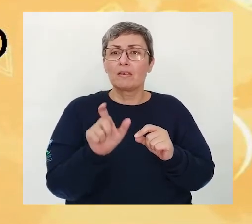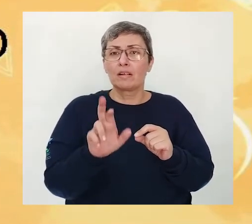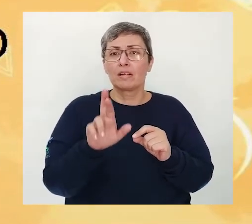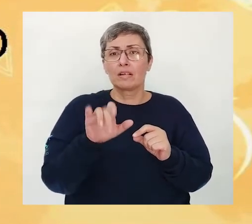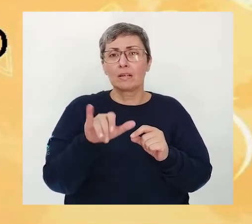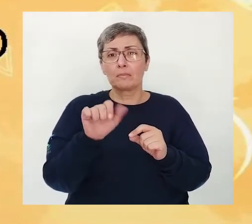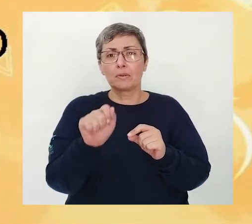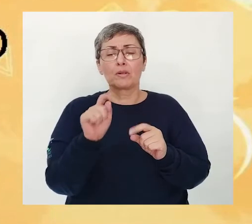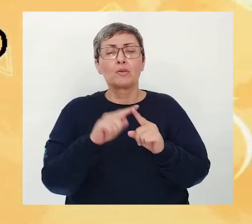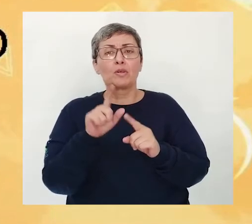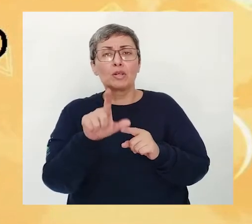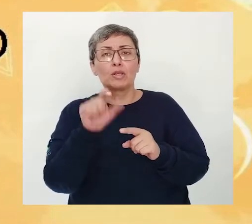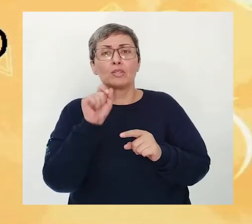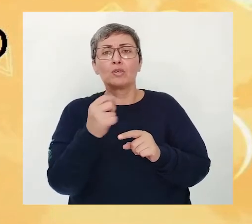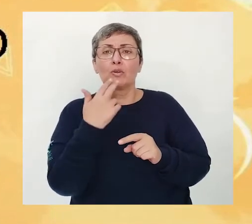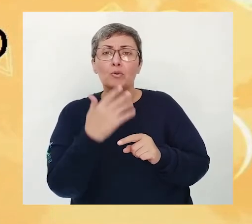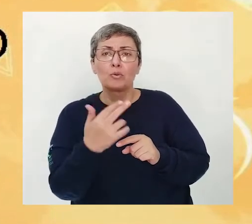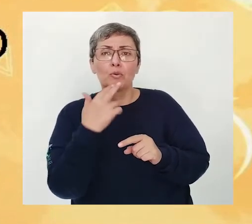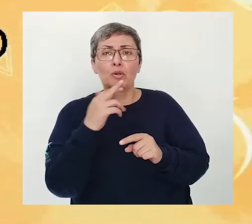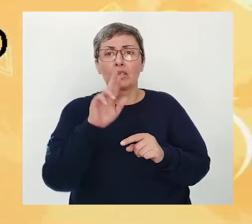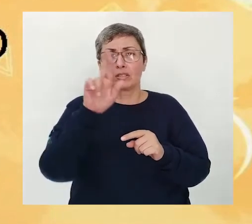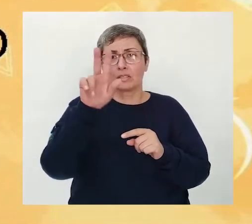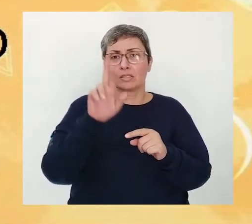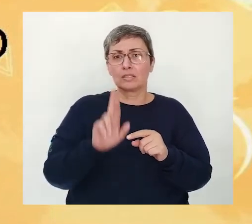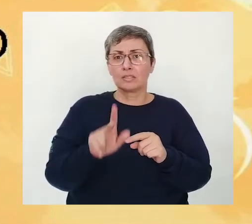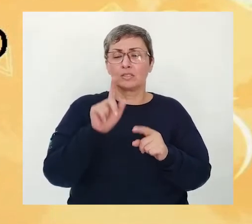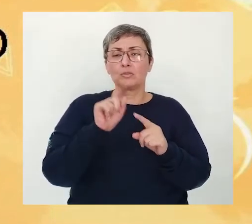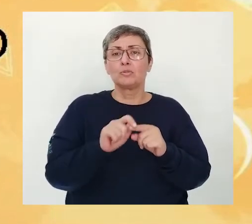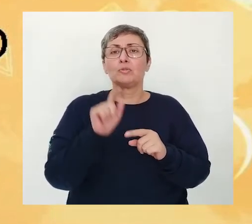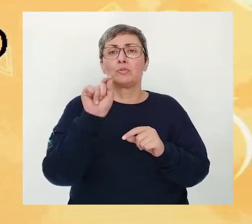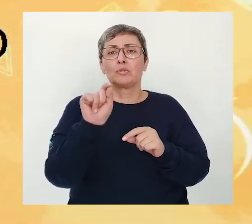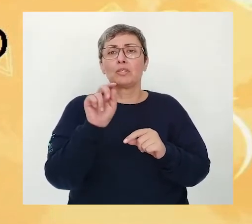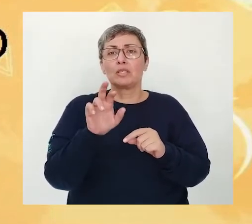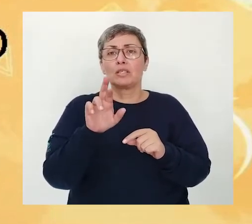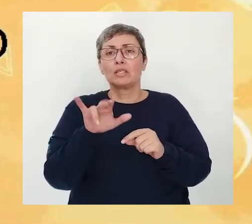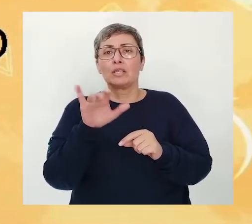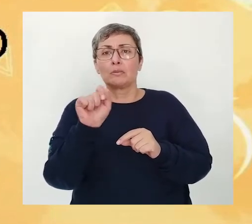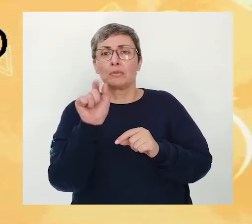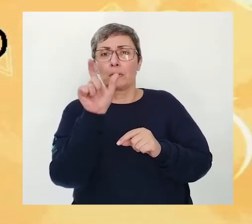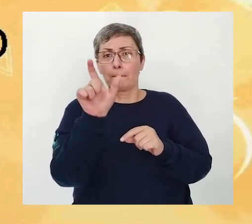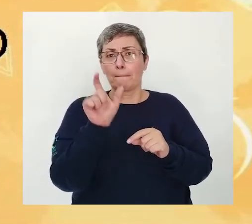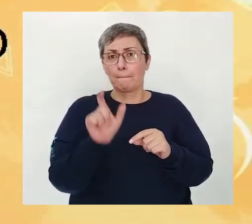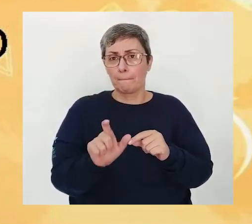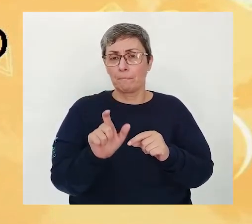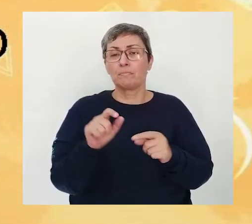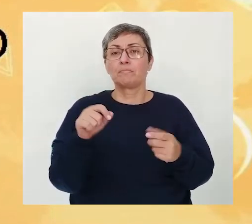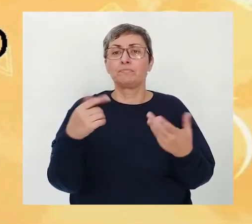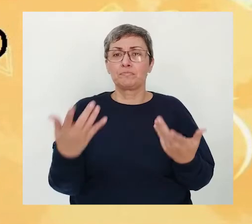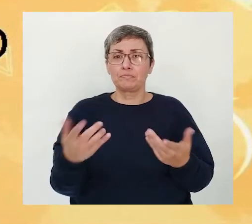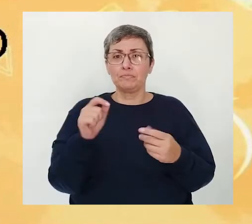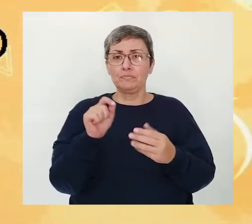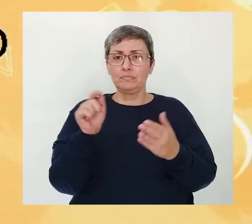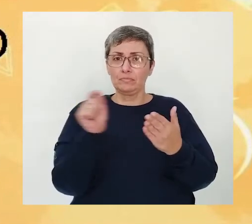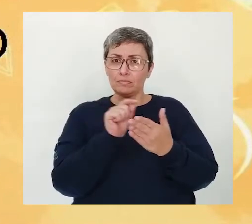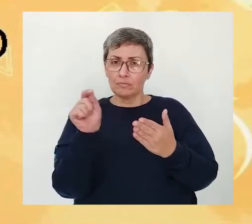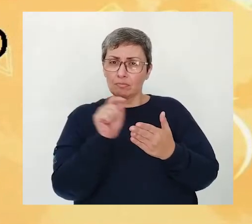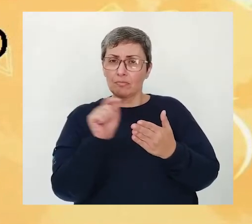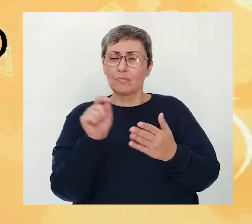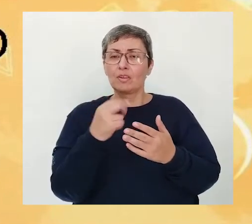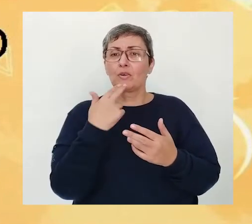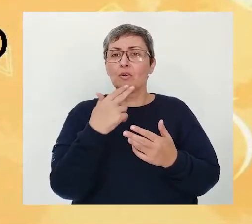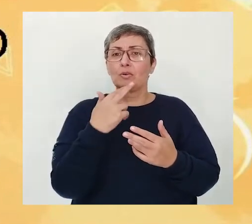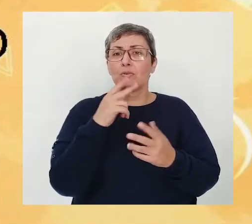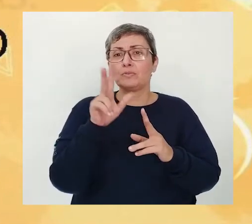rimando Se você quiser Escolhe cor Diferente Para indicar Quais são as palavras Que estão rimando Pintando da mesma